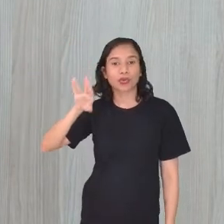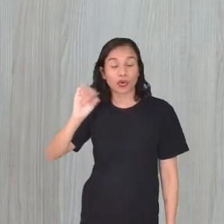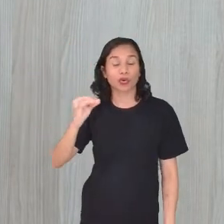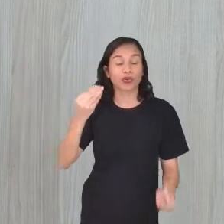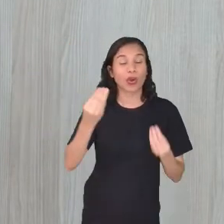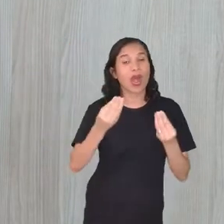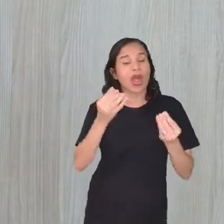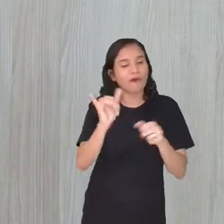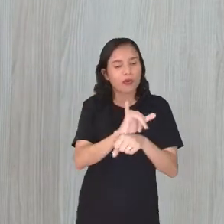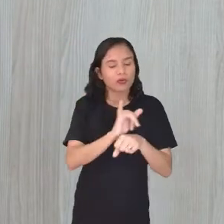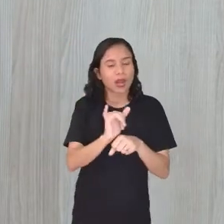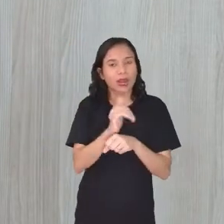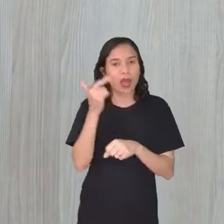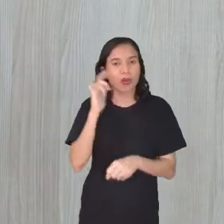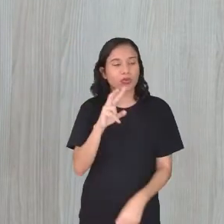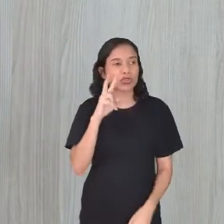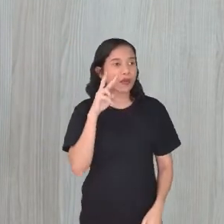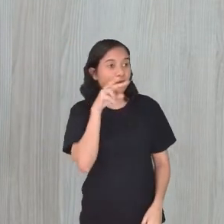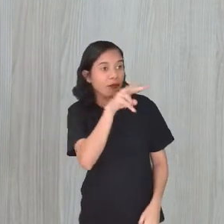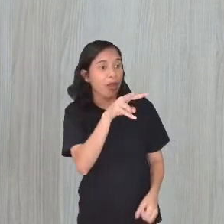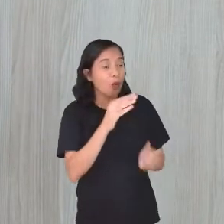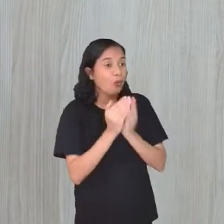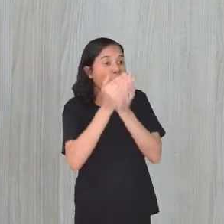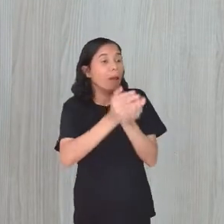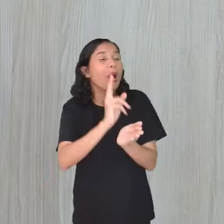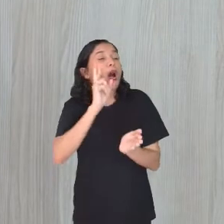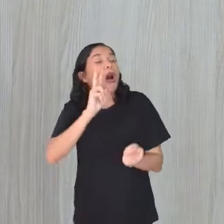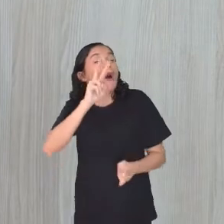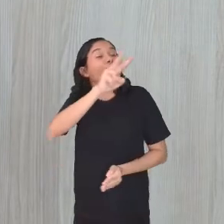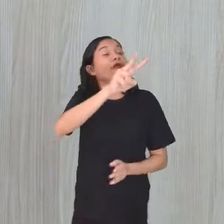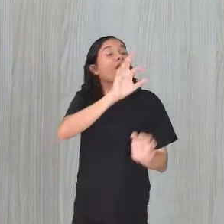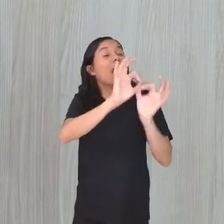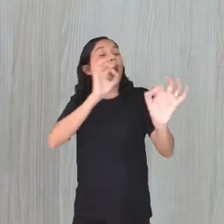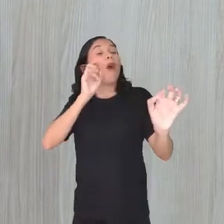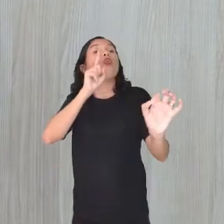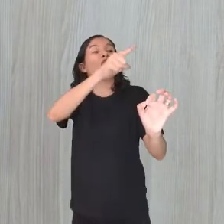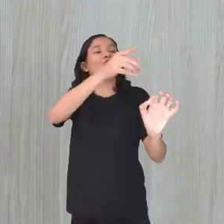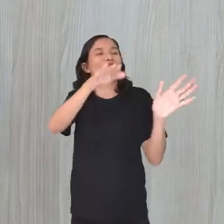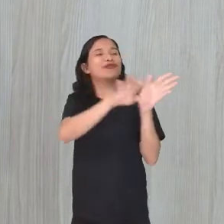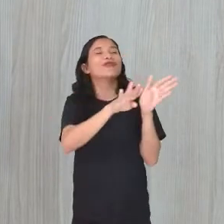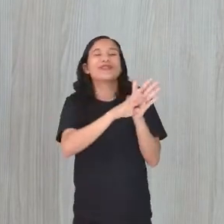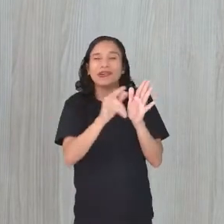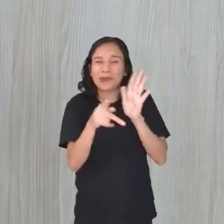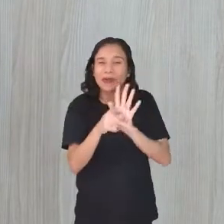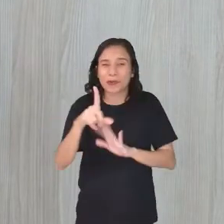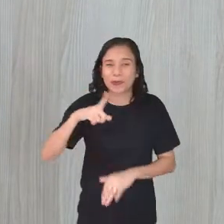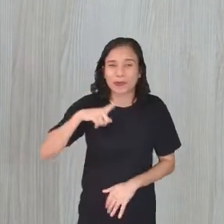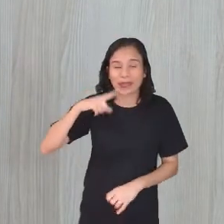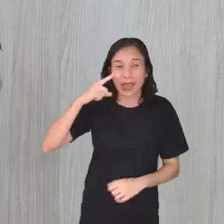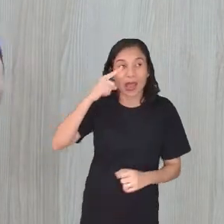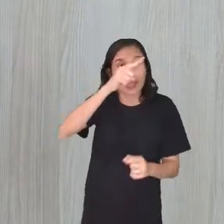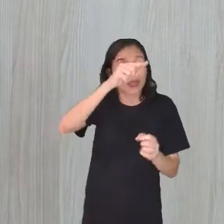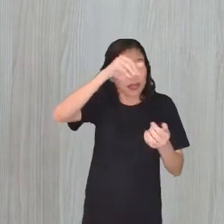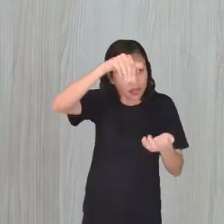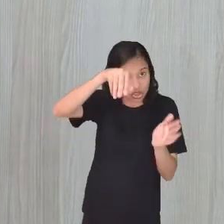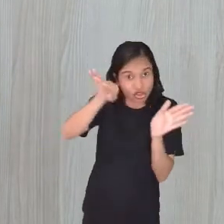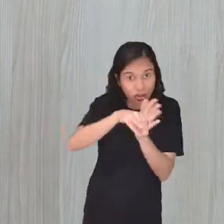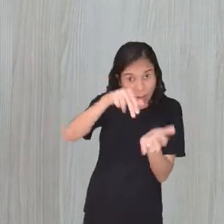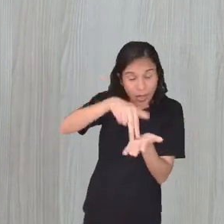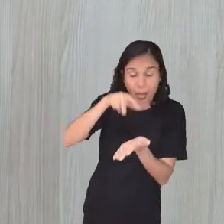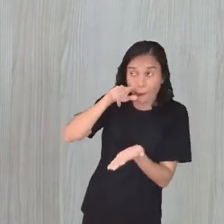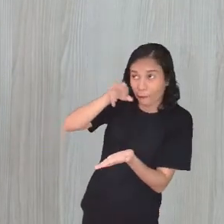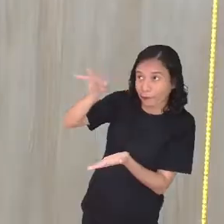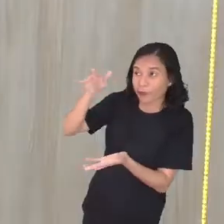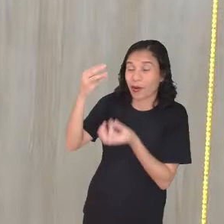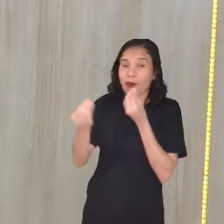encontravam, né? De pegar aquele ponto de referência com a torre da Igreja de Santo Antônio. Eles vinham e faziam essa entrada